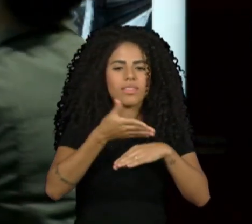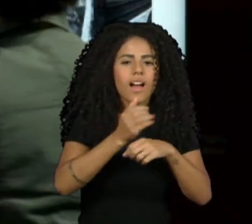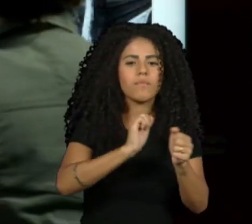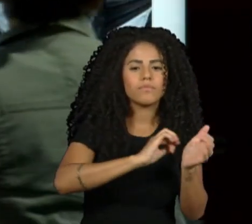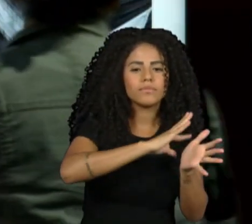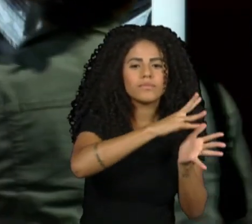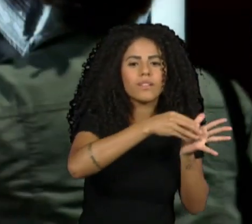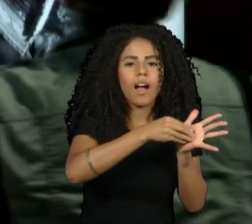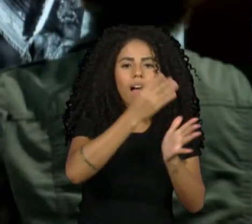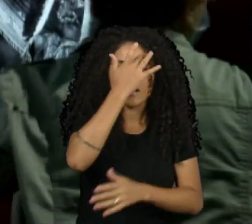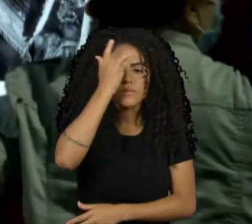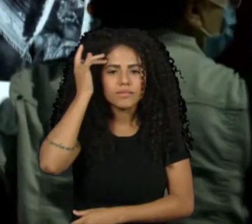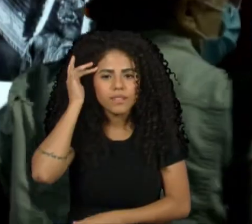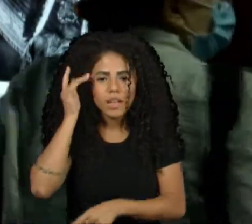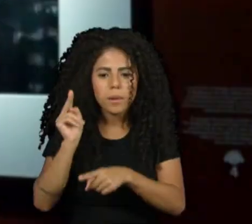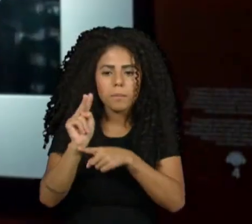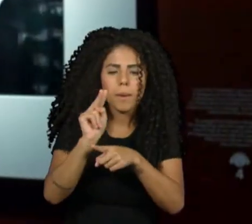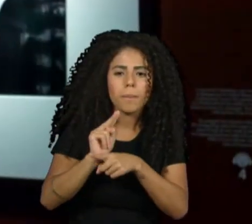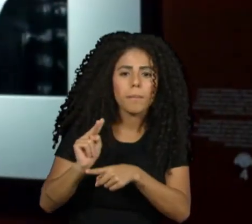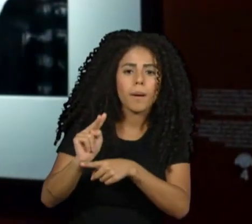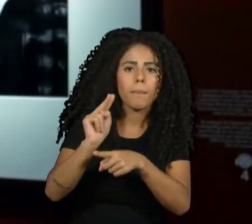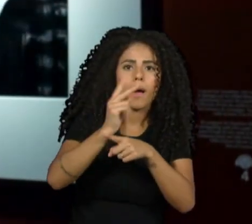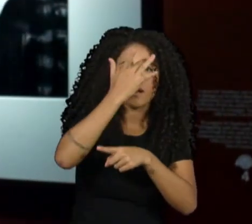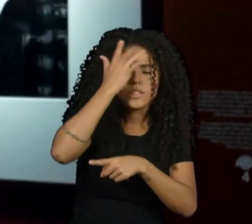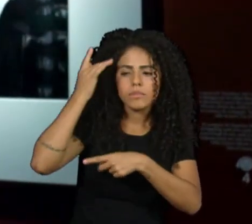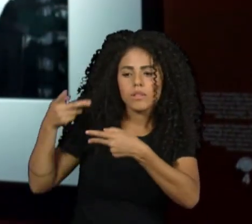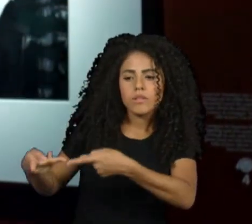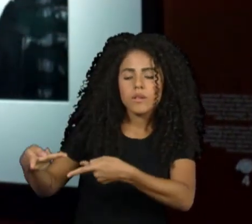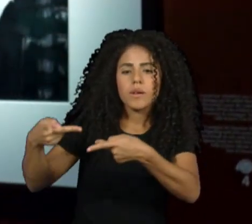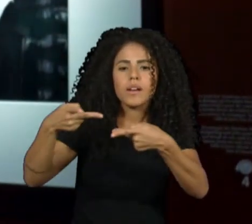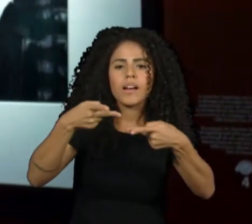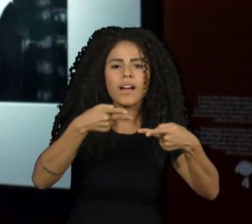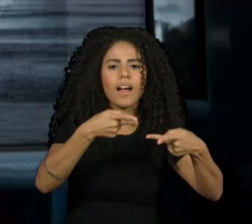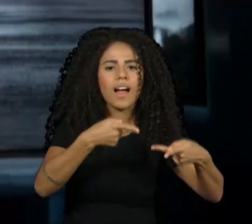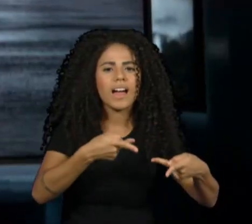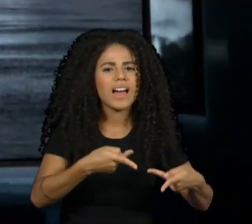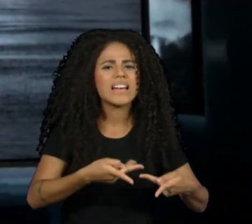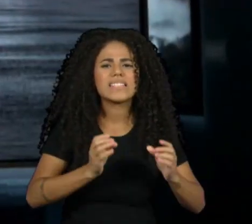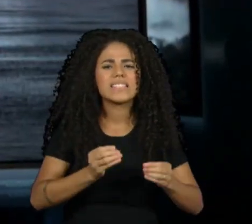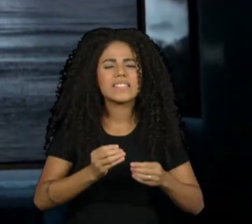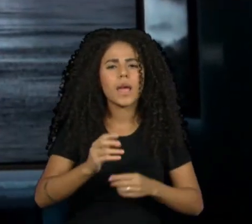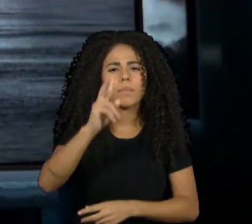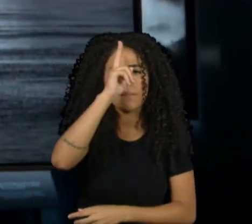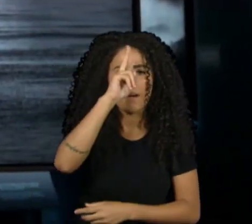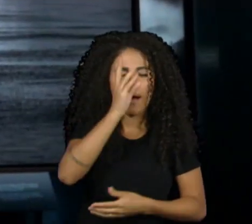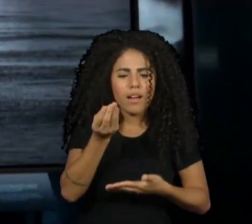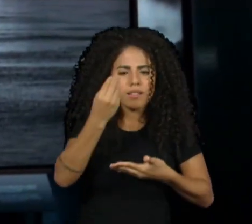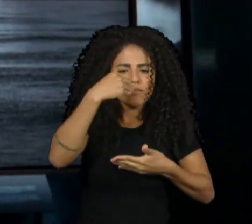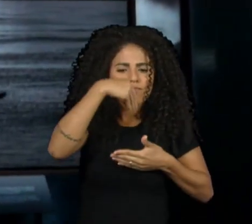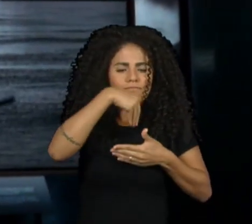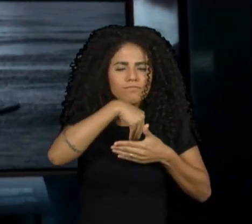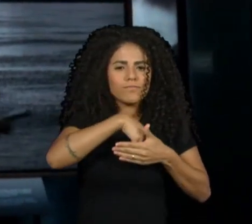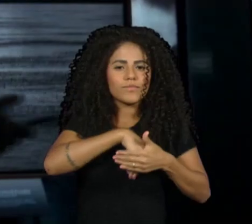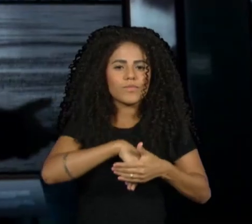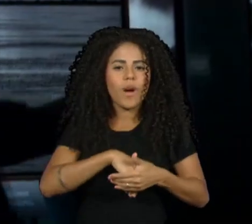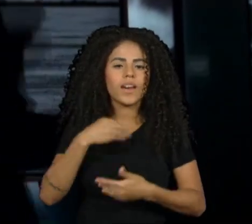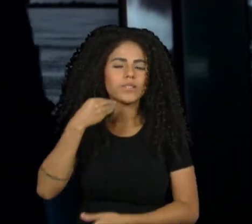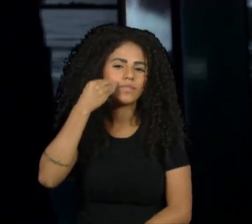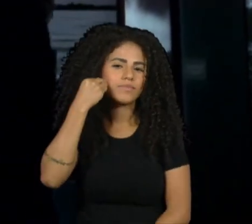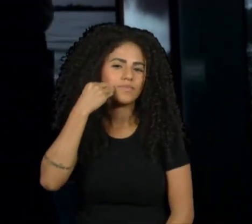povo seja revelada aos visitantes e que ela possa perdurar para além da experiência dessa exposição.